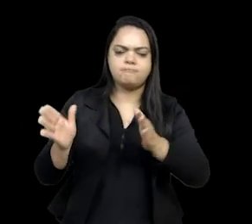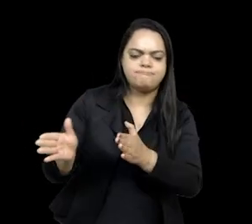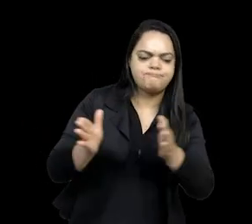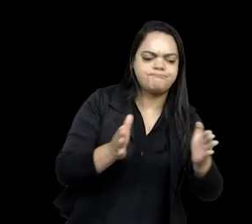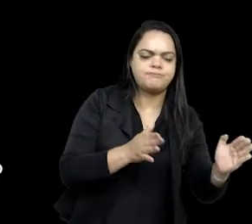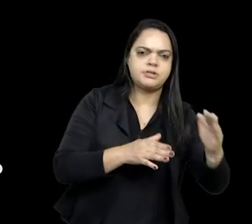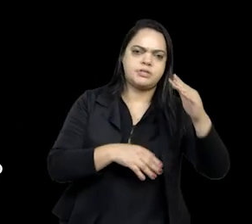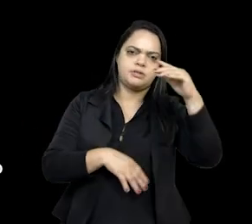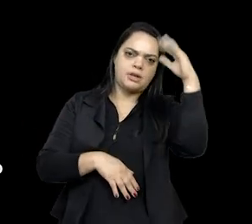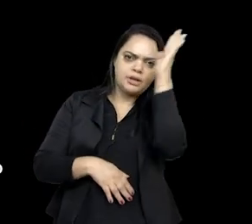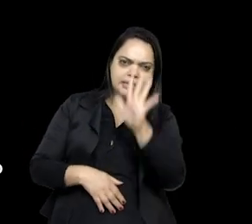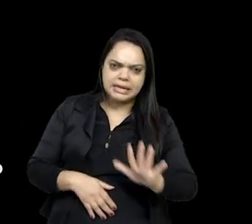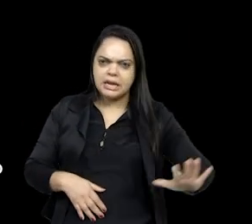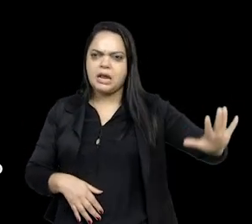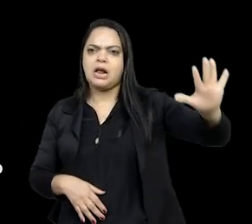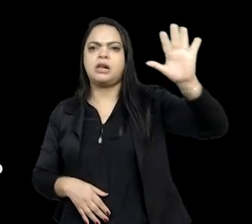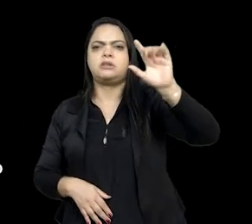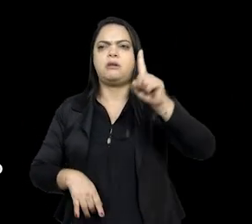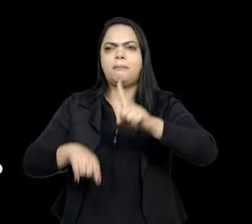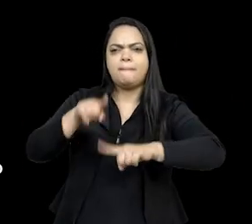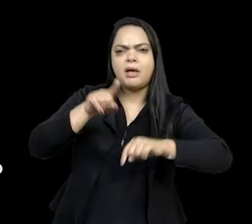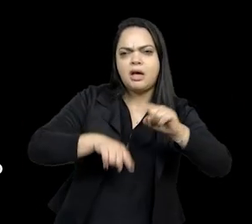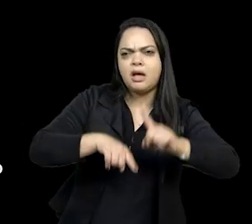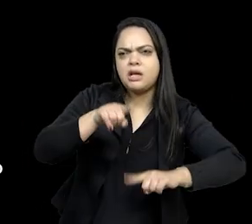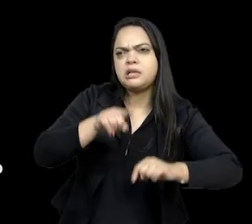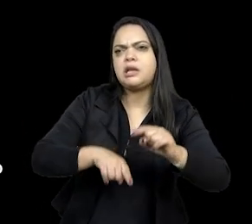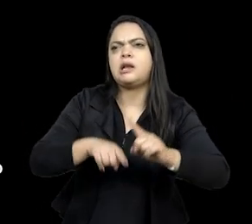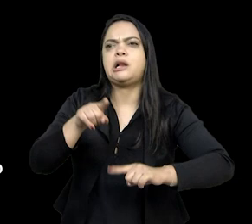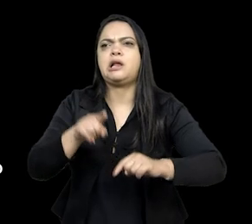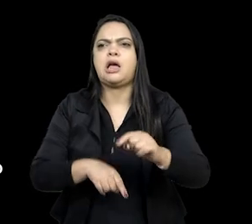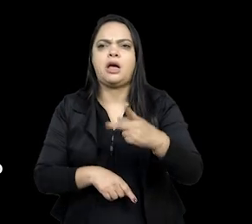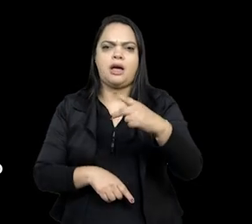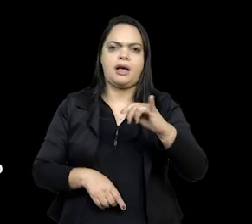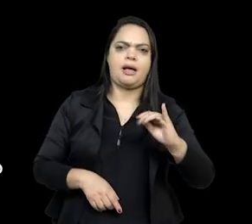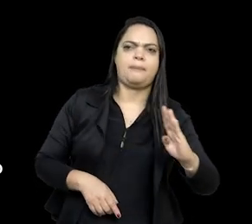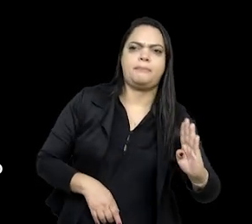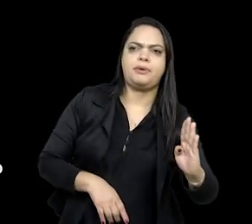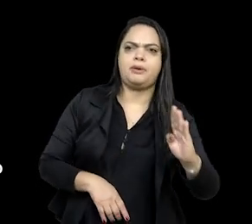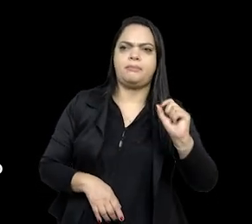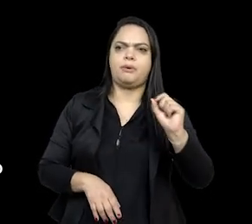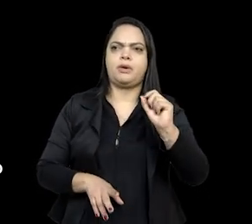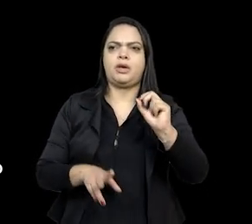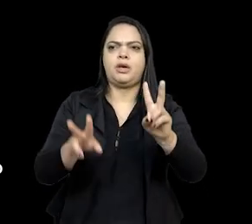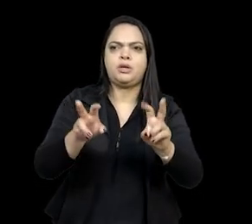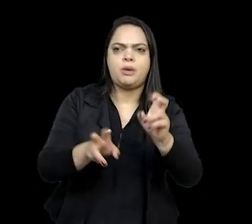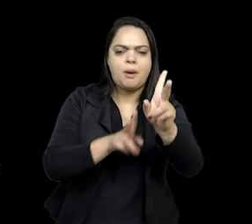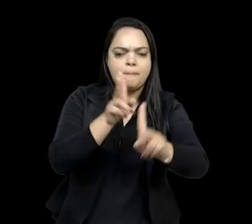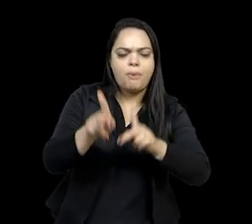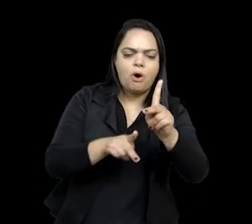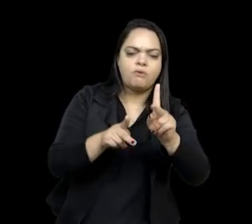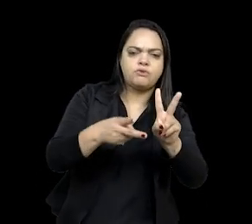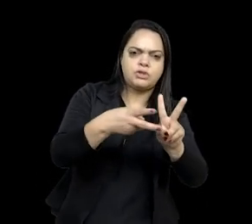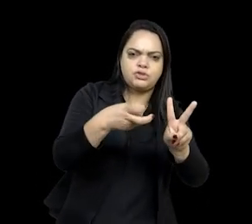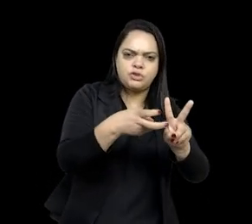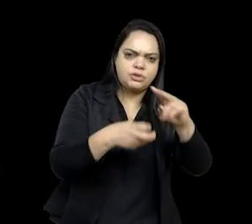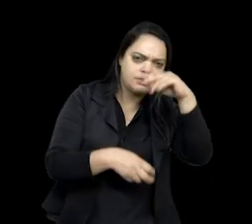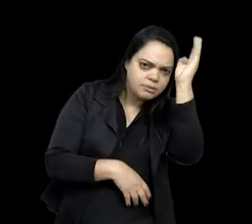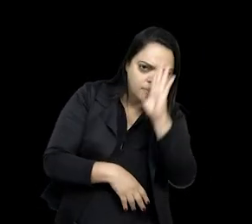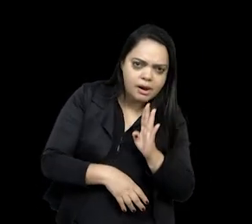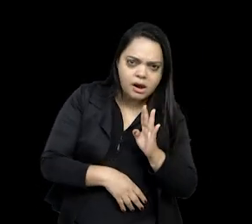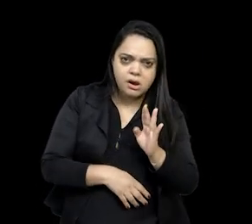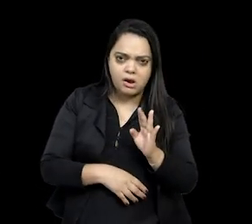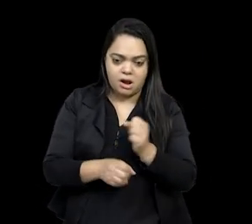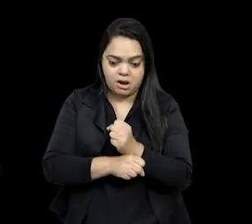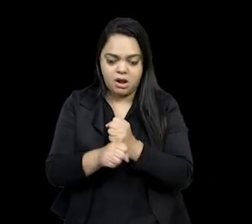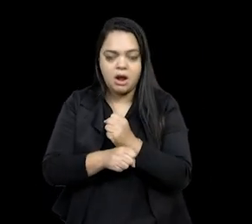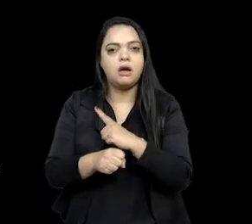nacional, então, se produzem muito material, a PIB, que é a articulação dos povos indígenas no Brasil, por exemplo, esse ano, levou um